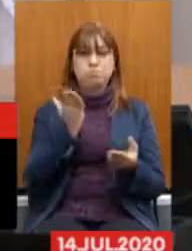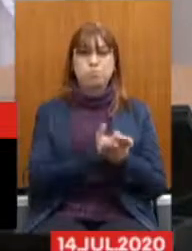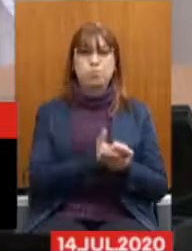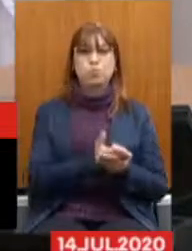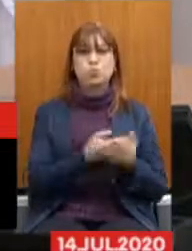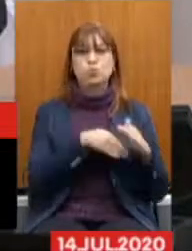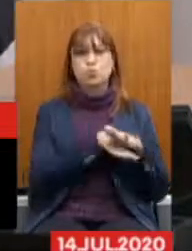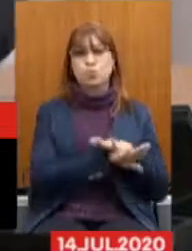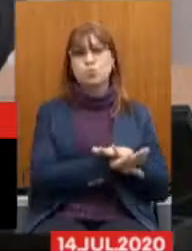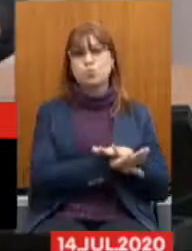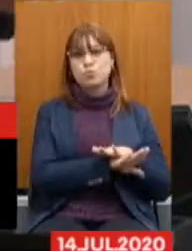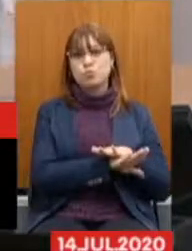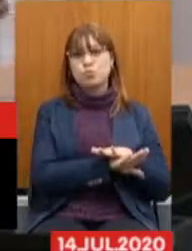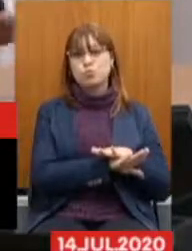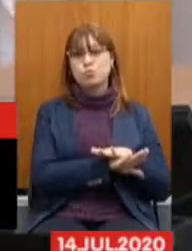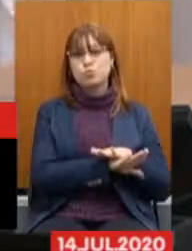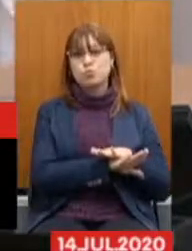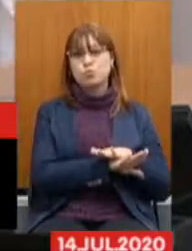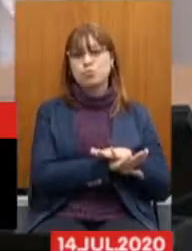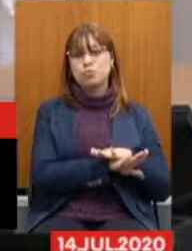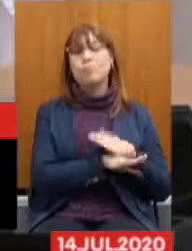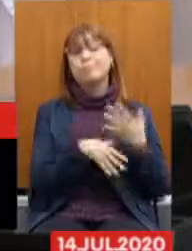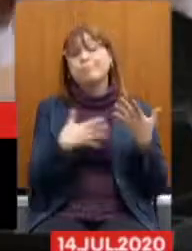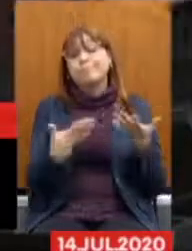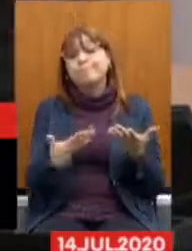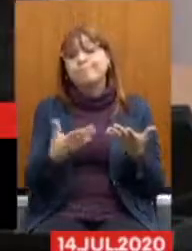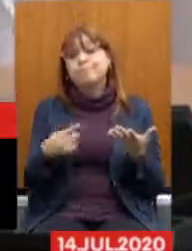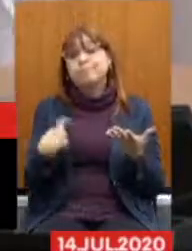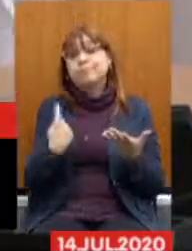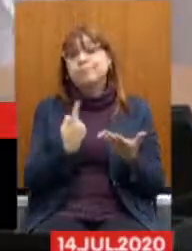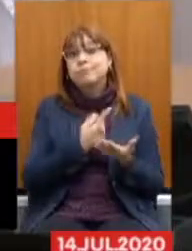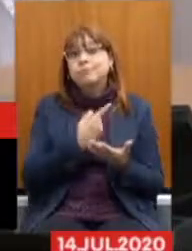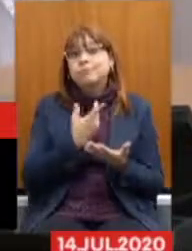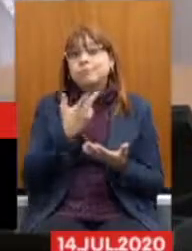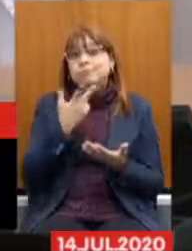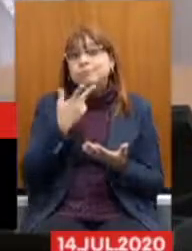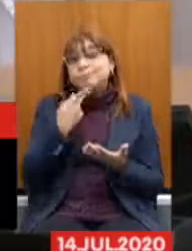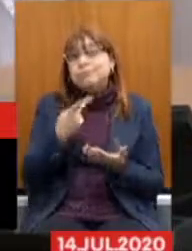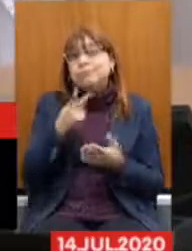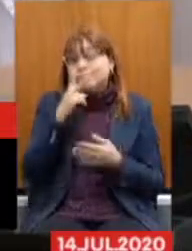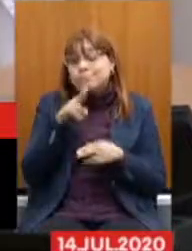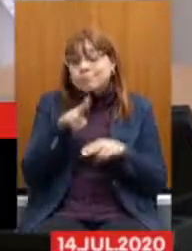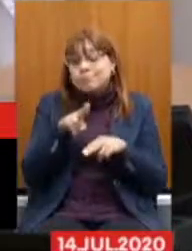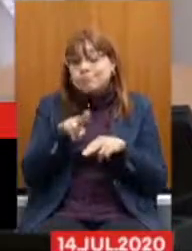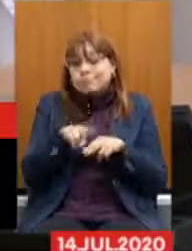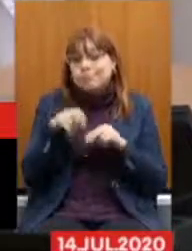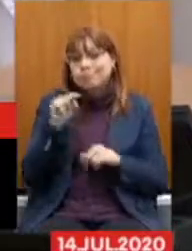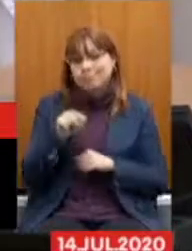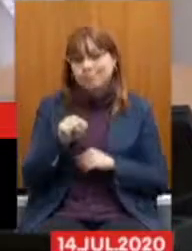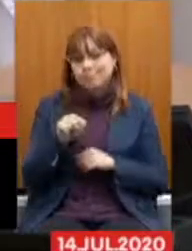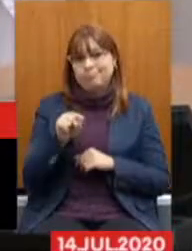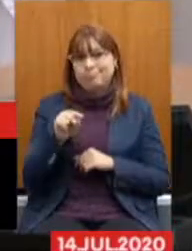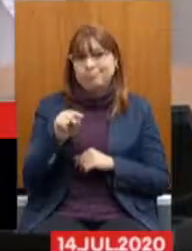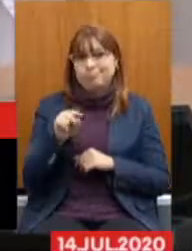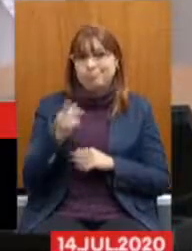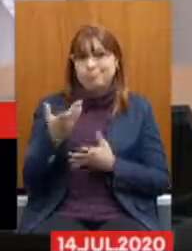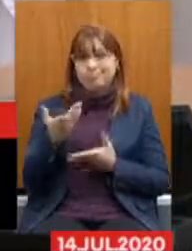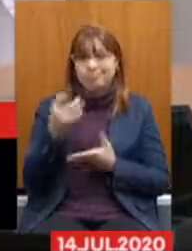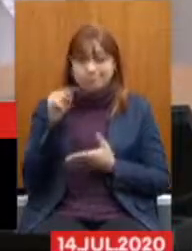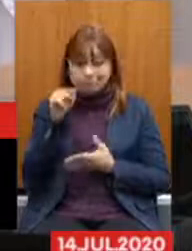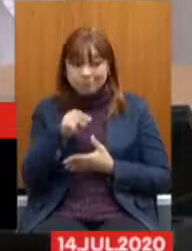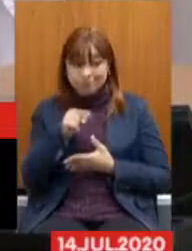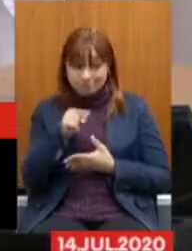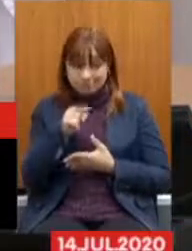é o que nós pedimos para esse pacote de maldades, deputado. Que arquive, que